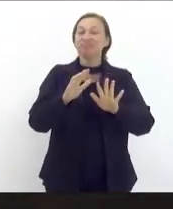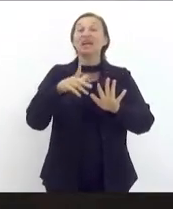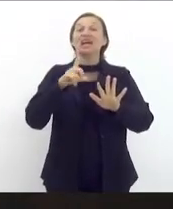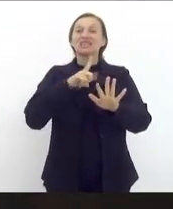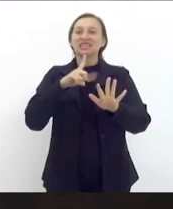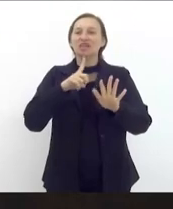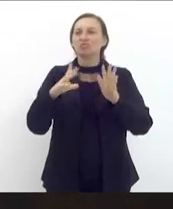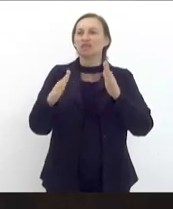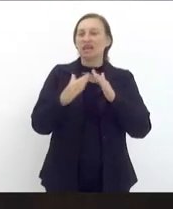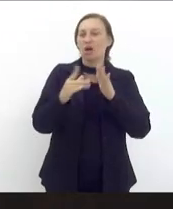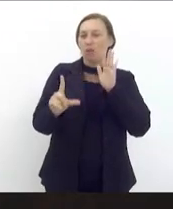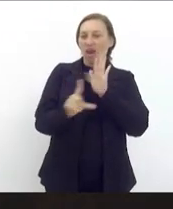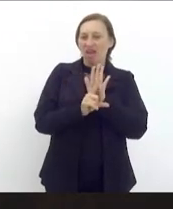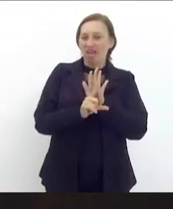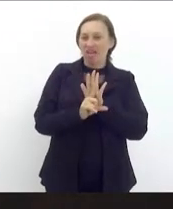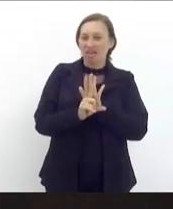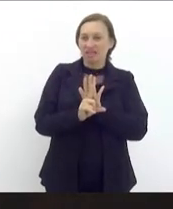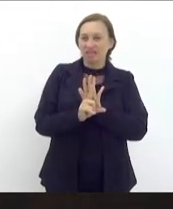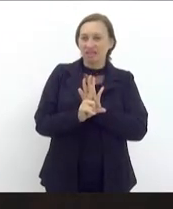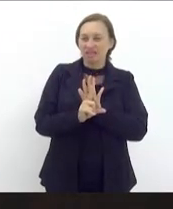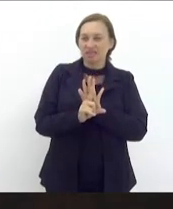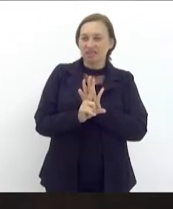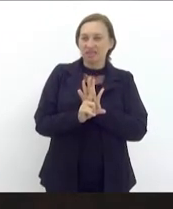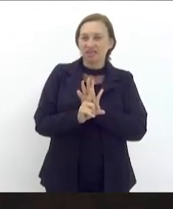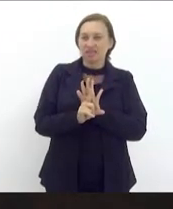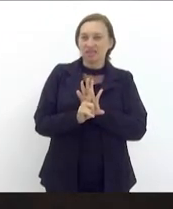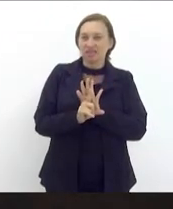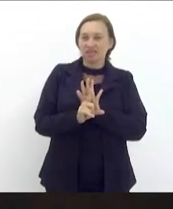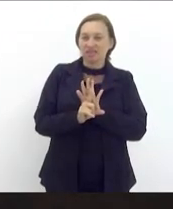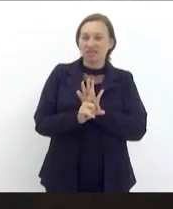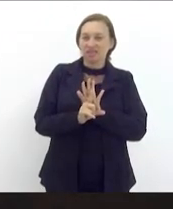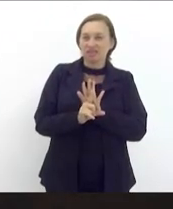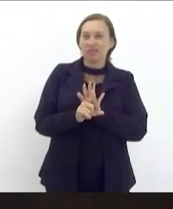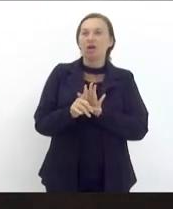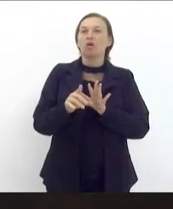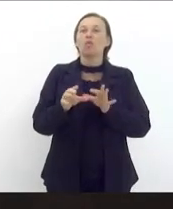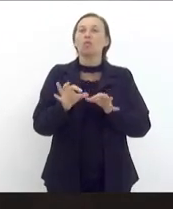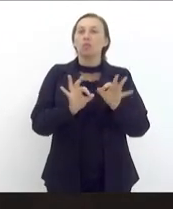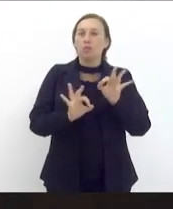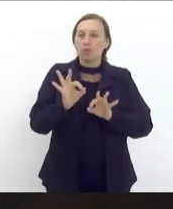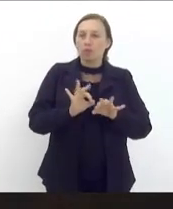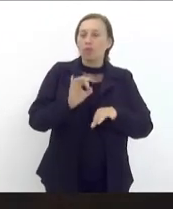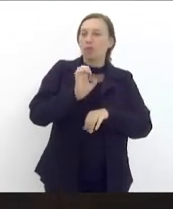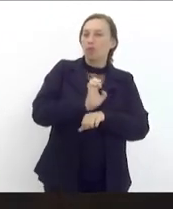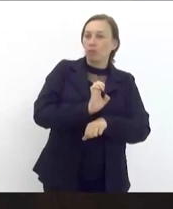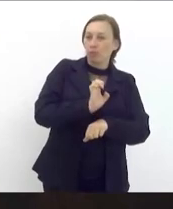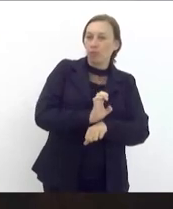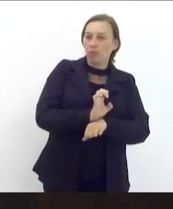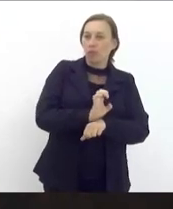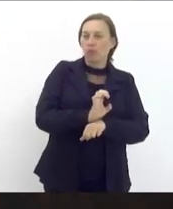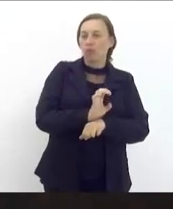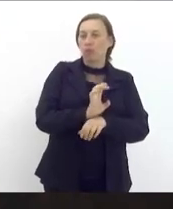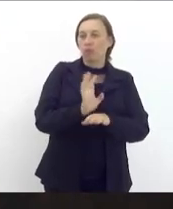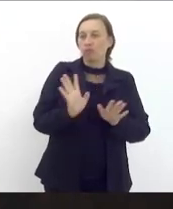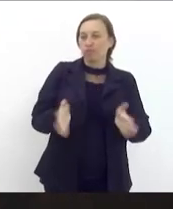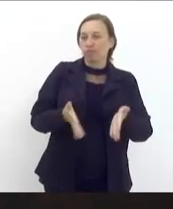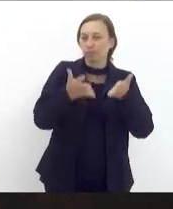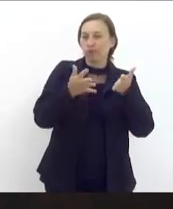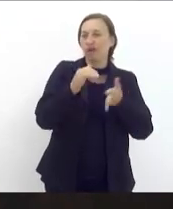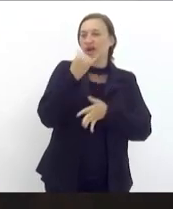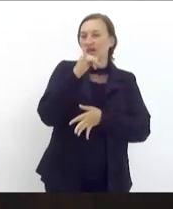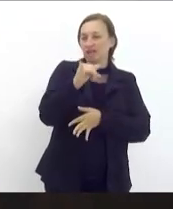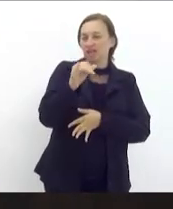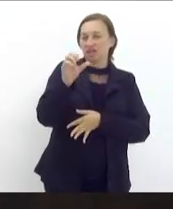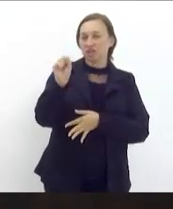temos na casa uma lei que dispõe sobre um programa estadual de incentivo à energia solar. Perfeito. Existe essa